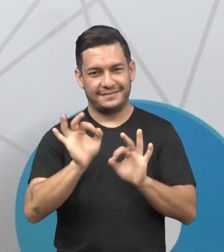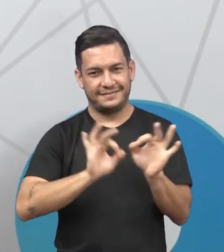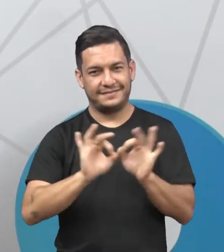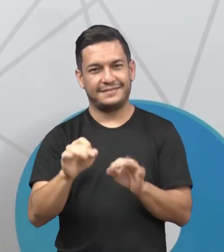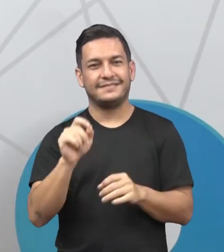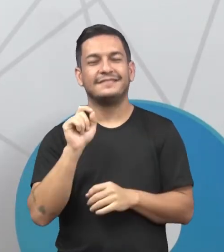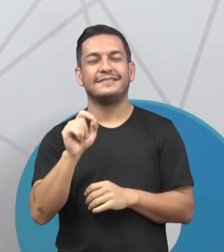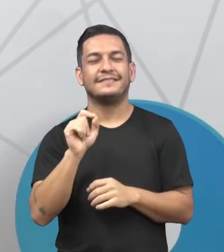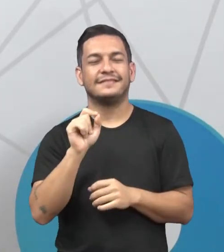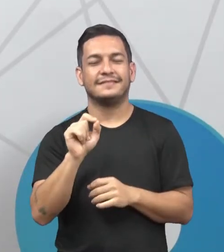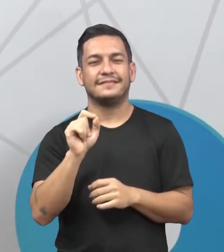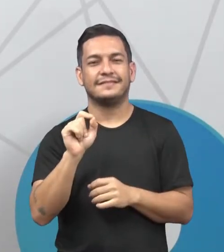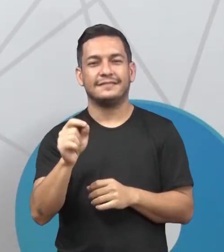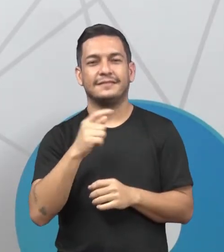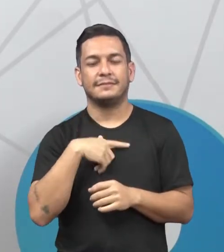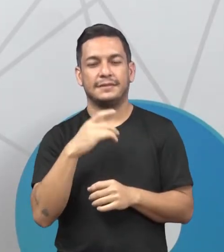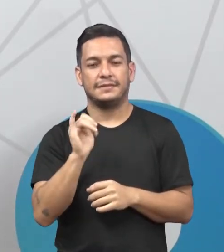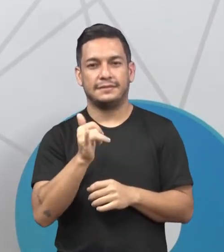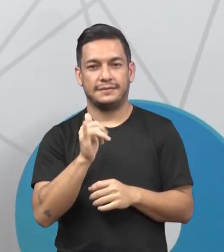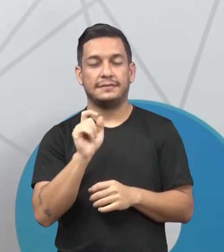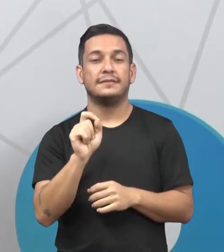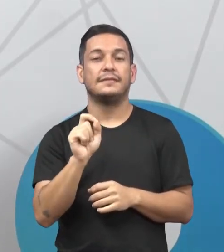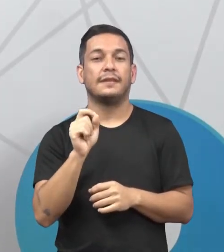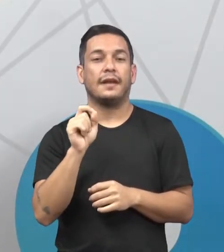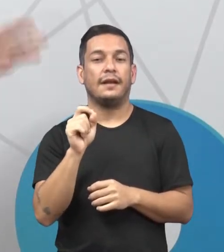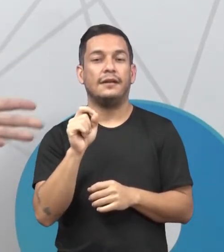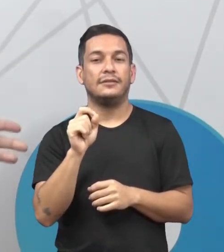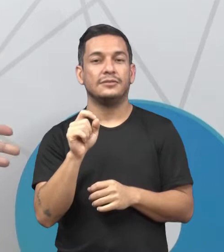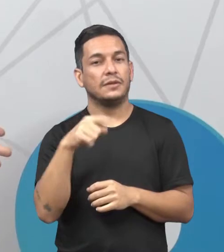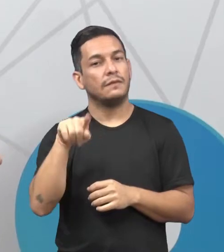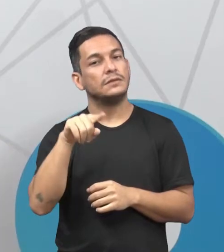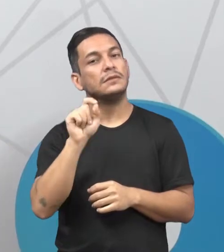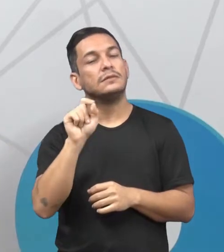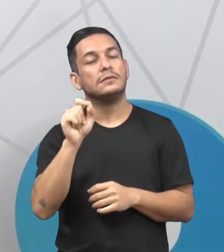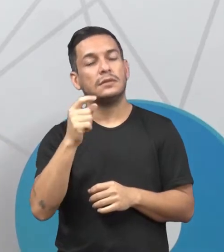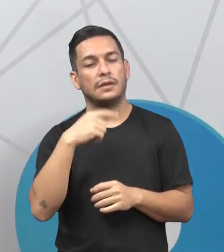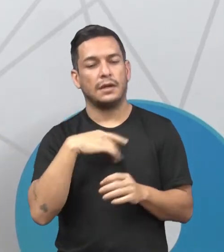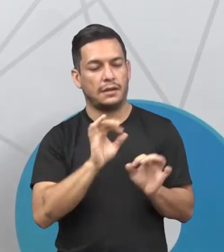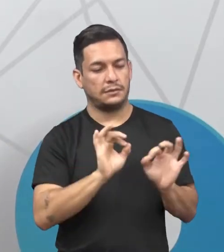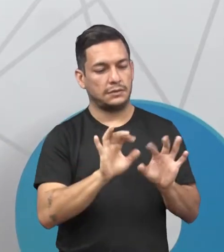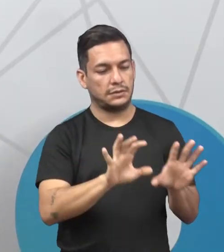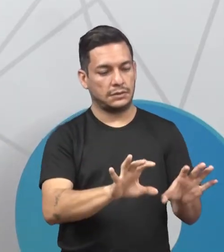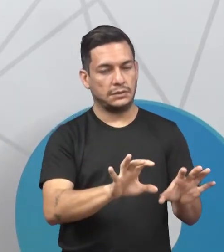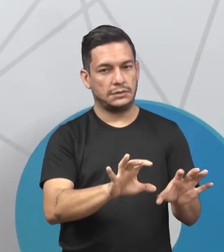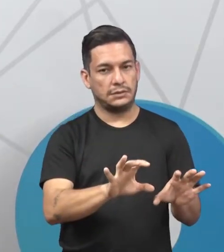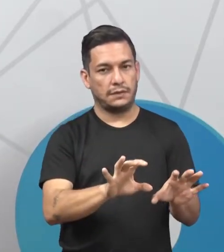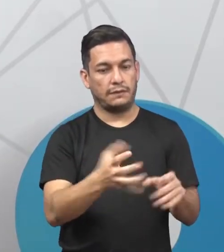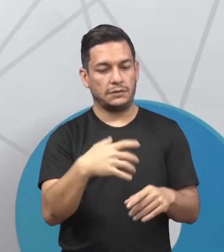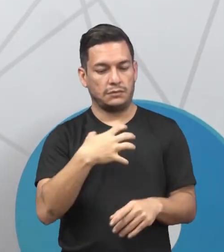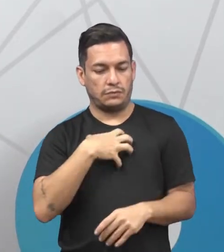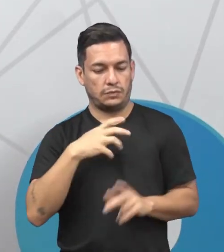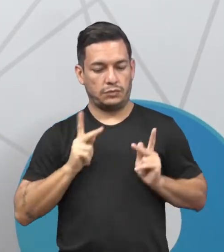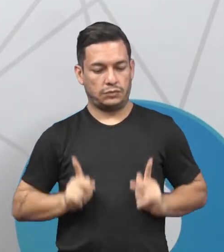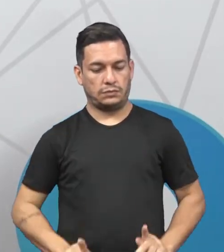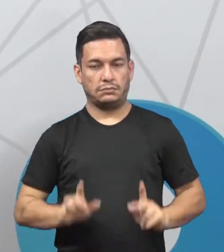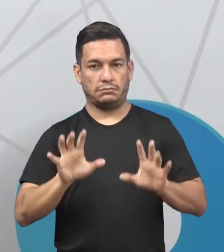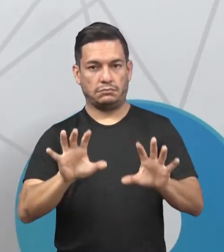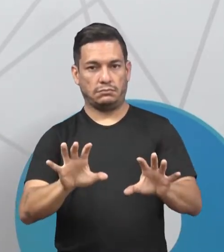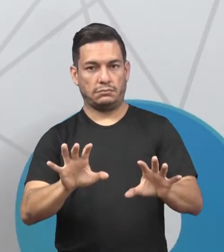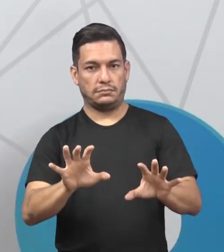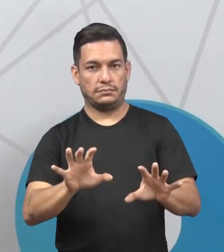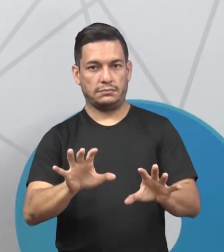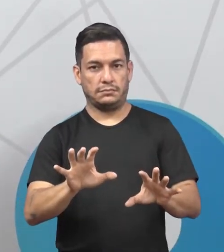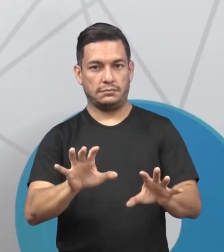para que eles nos digam, ó, vocês serão desse jeito, vocês se comportarão dessa forma.